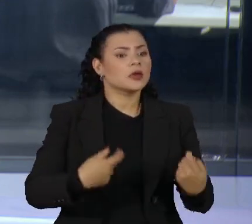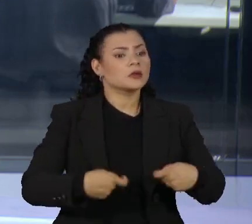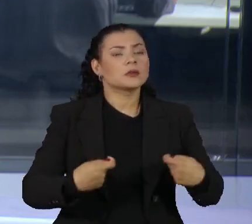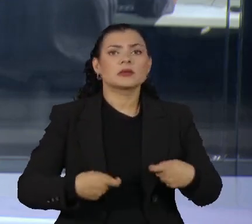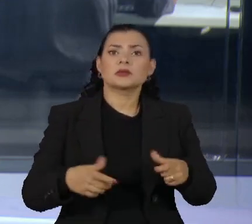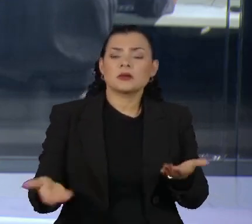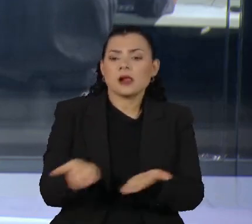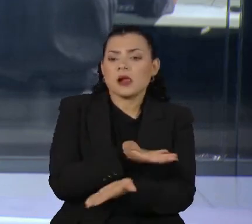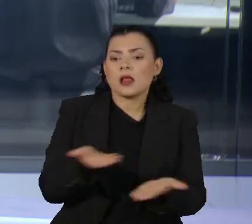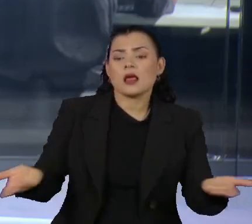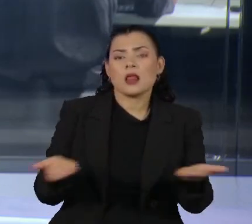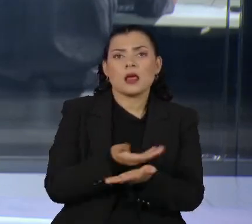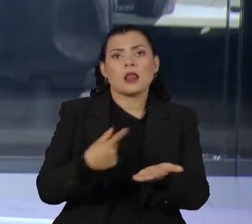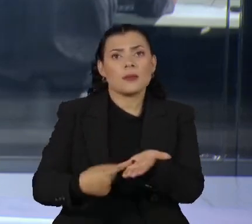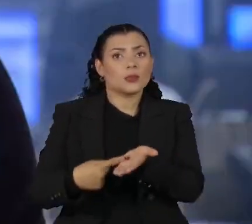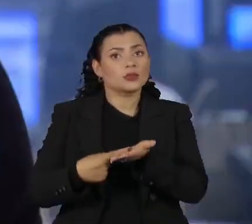articulação política.